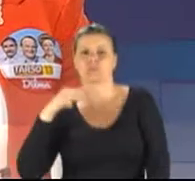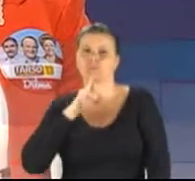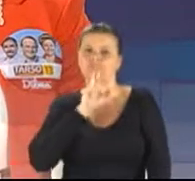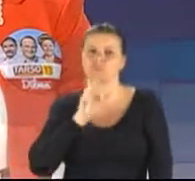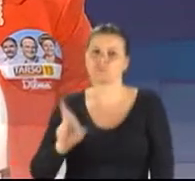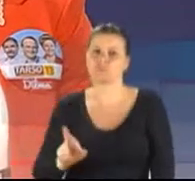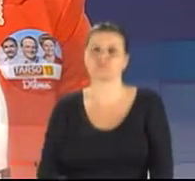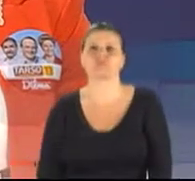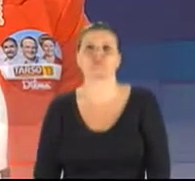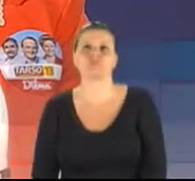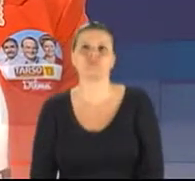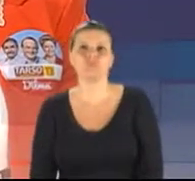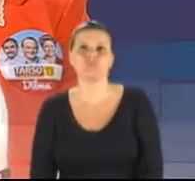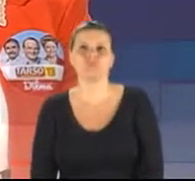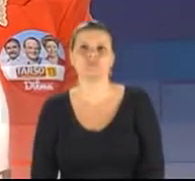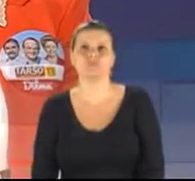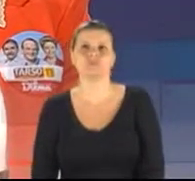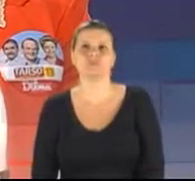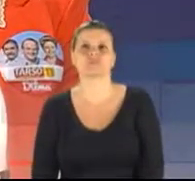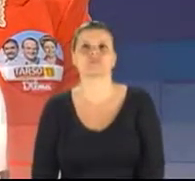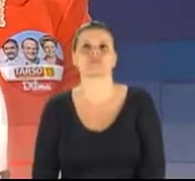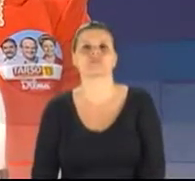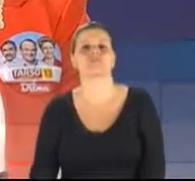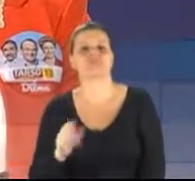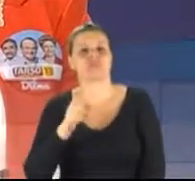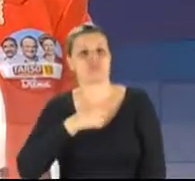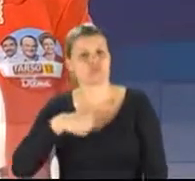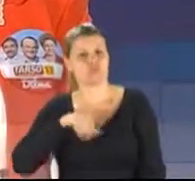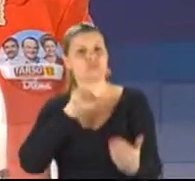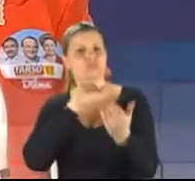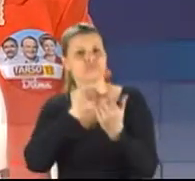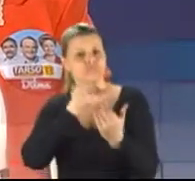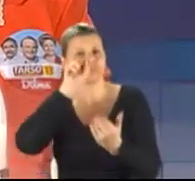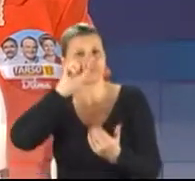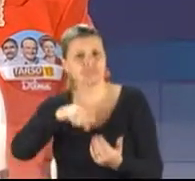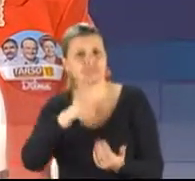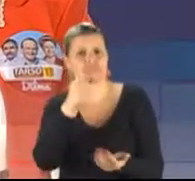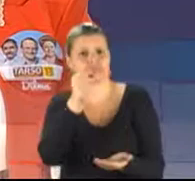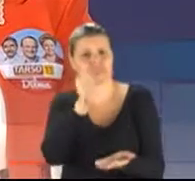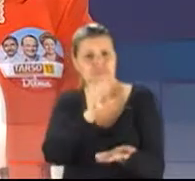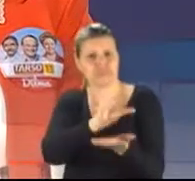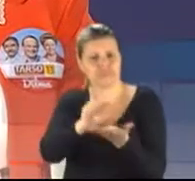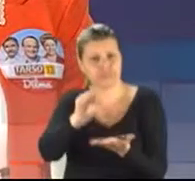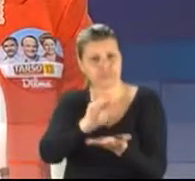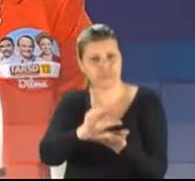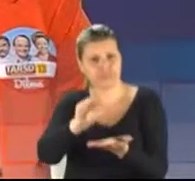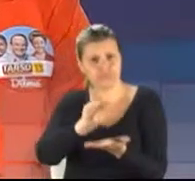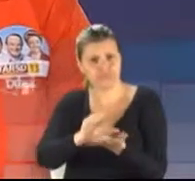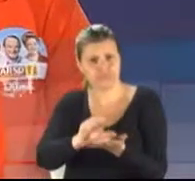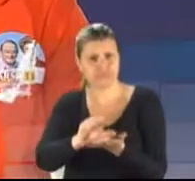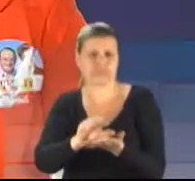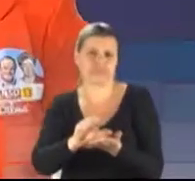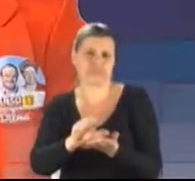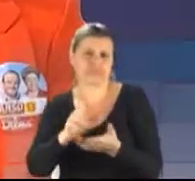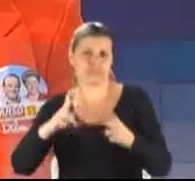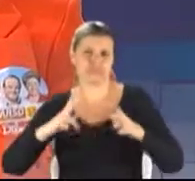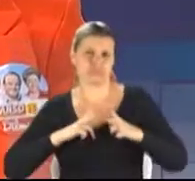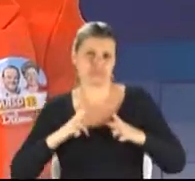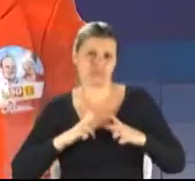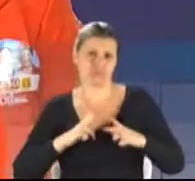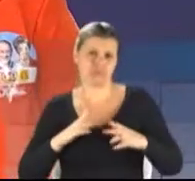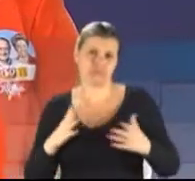Financiamento privado de campanha, nós temos acordo. sou contra o financiamento privado. Hoje é assim. Por isso eu